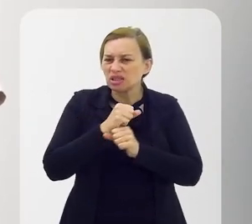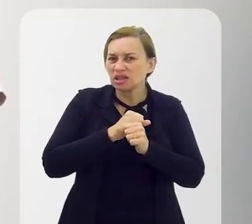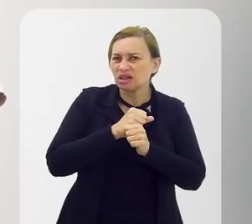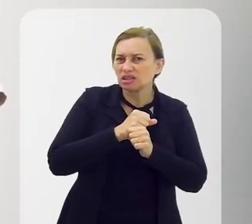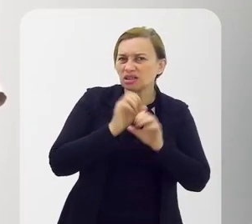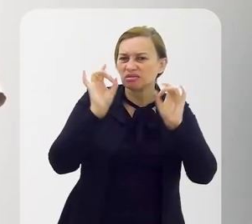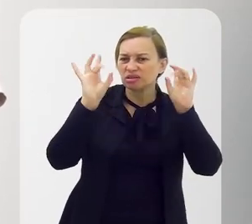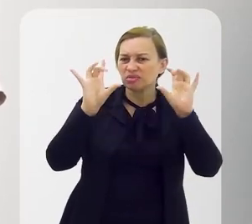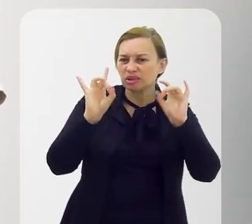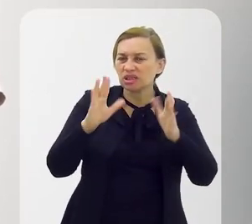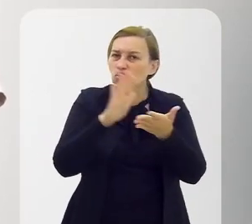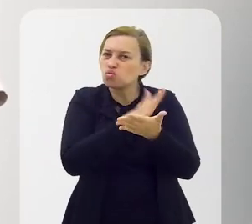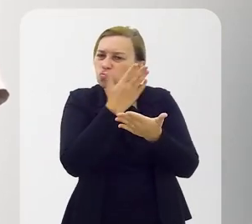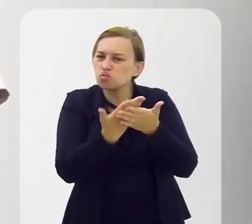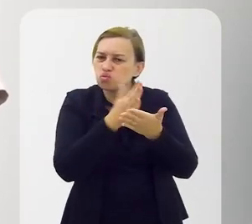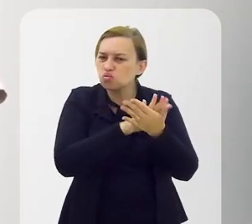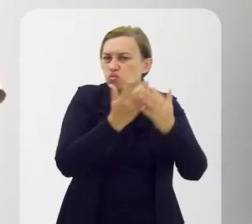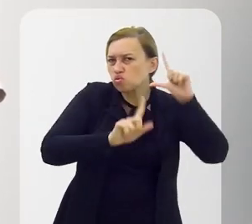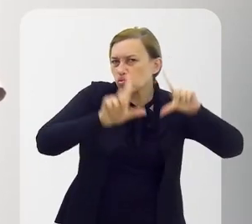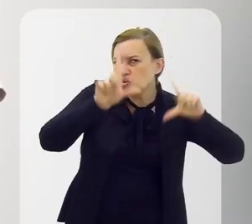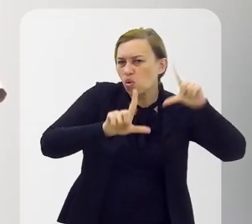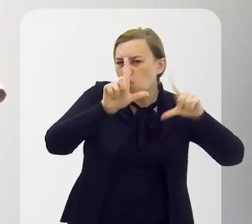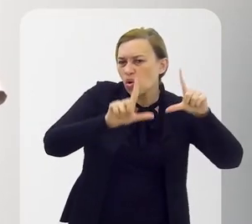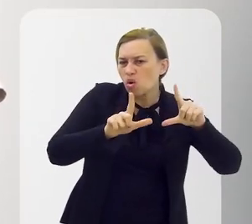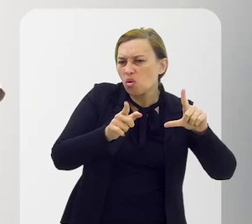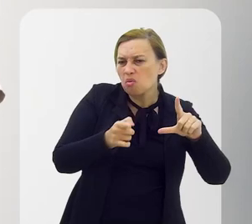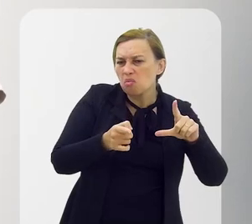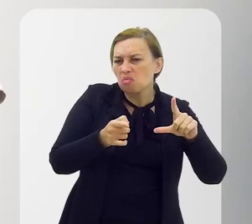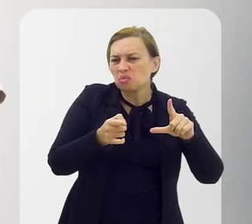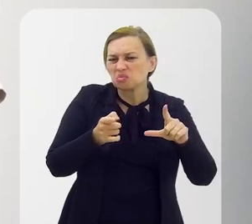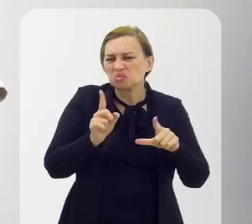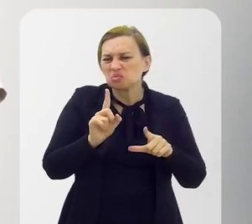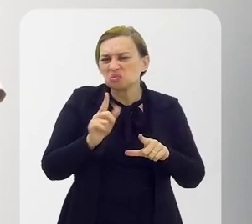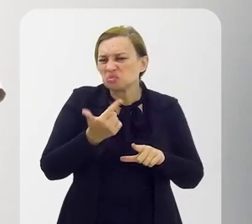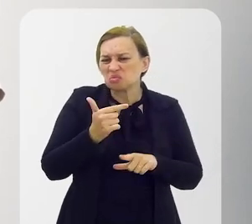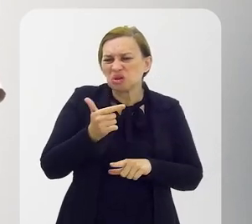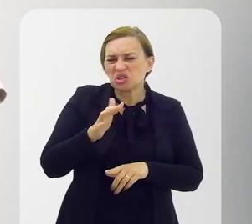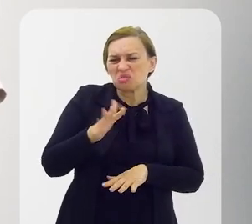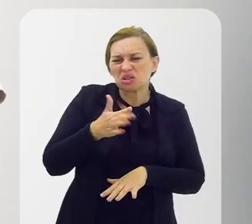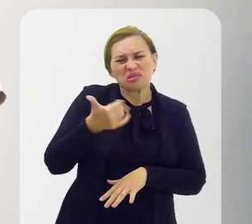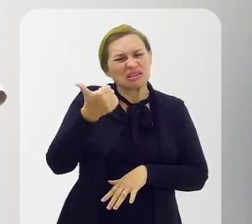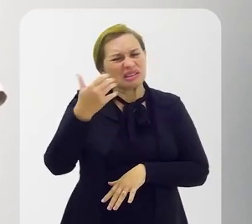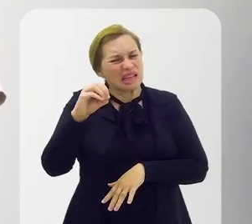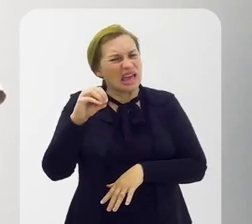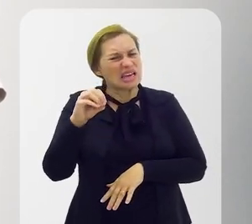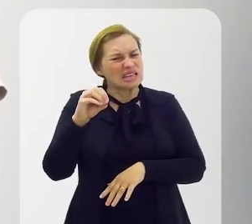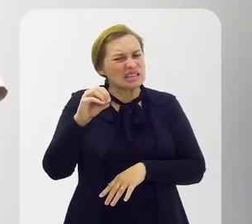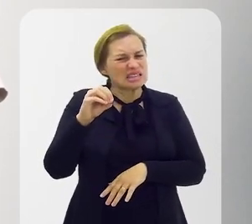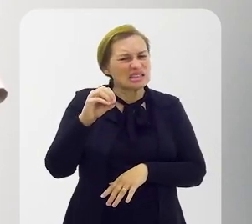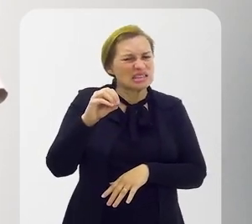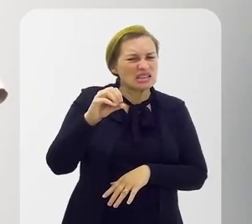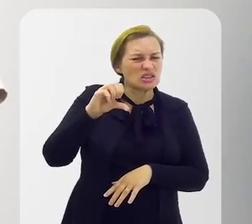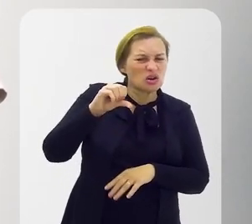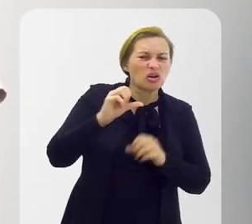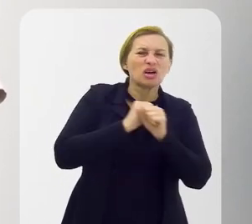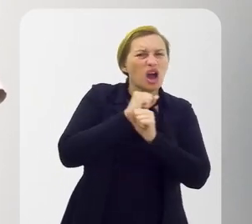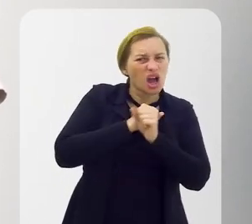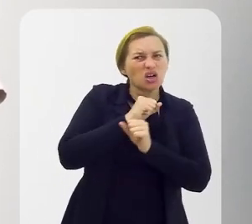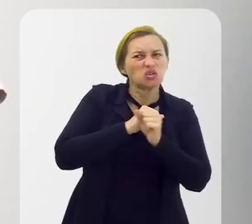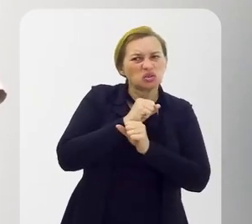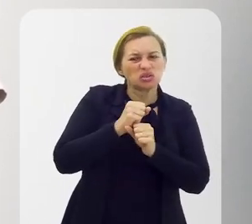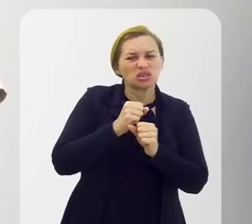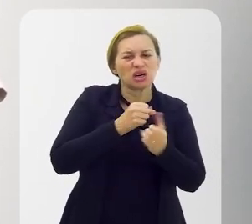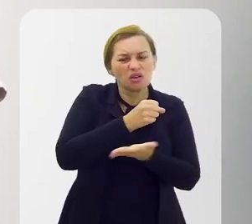interpretação Para a televisão Não tem muito tempo Não tem dez anos Se você tem uma ideia A formação